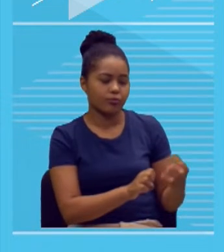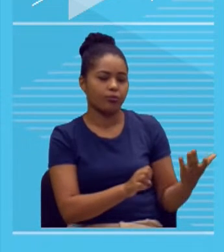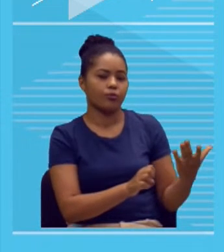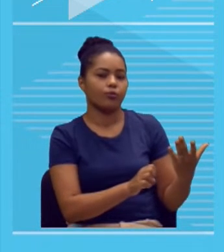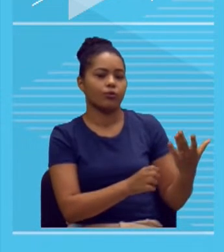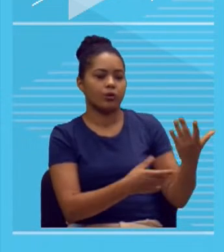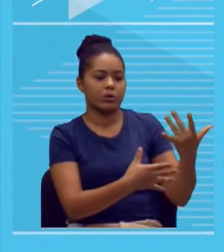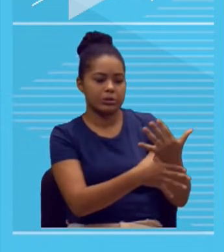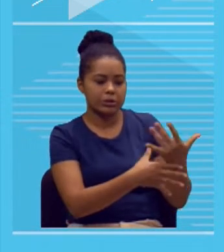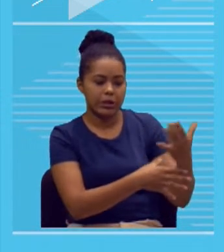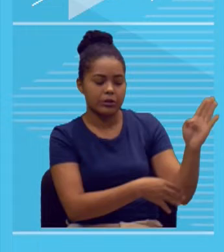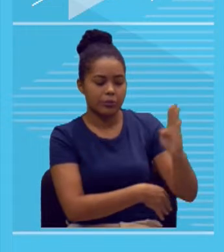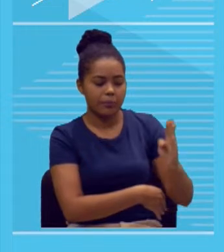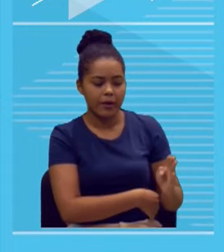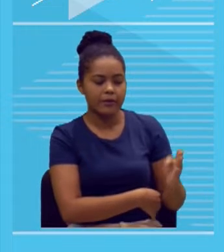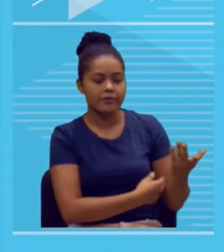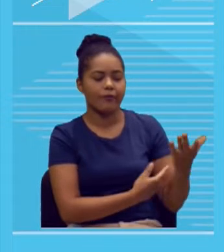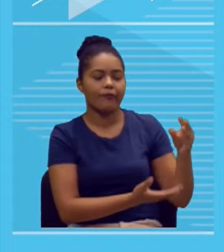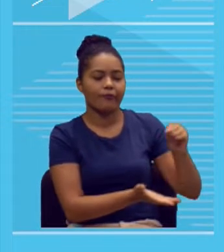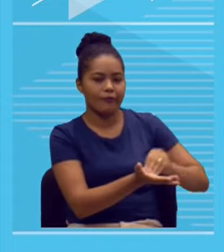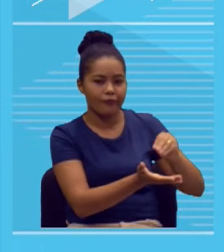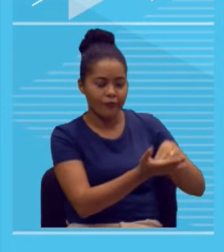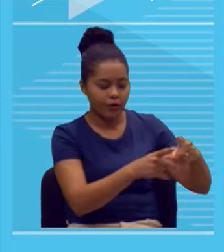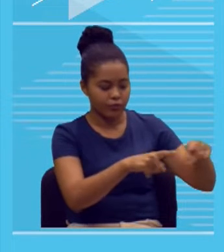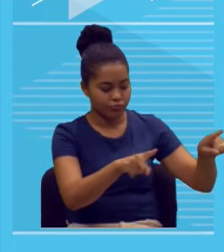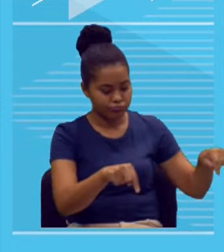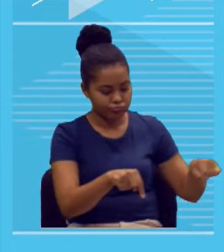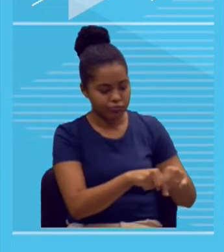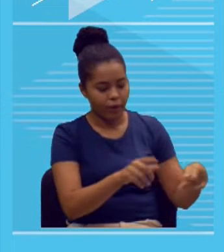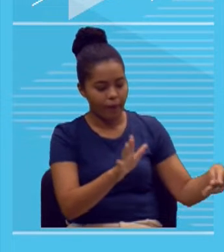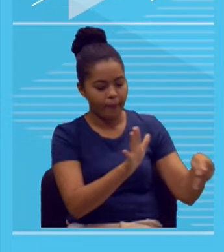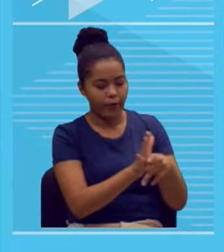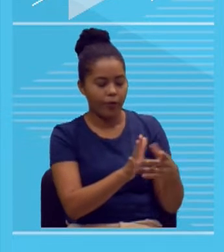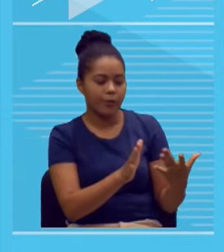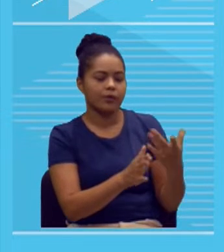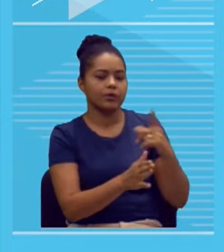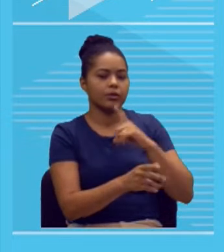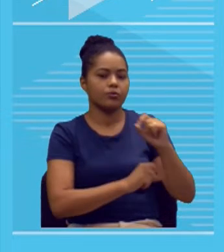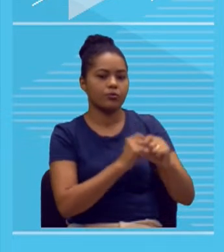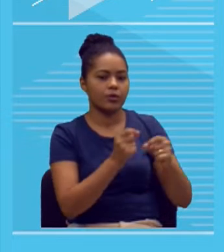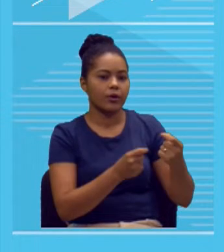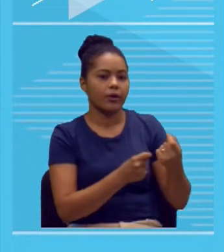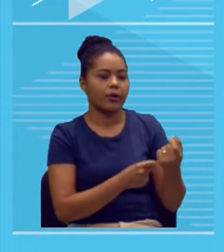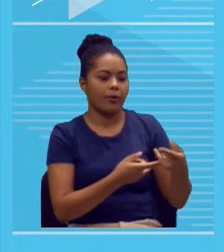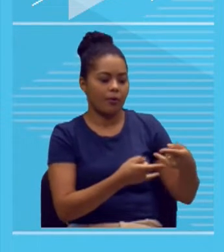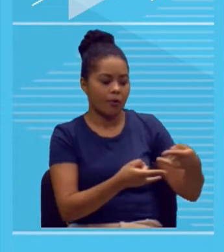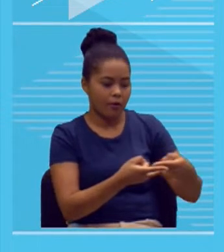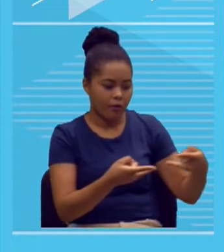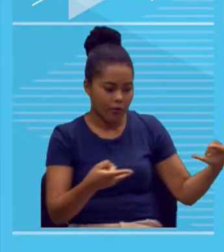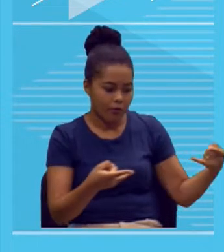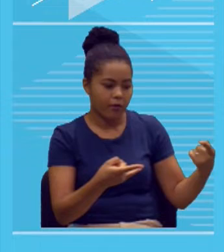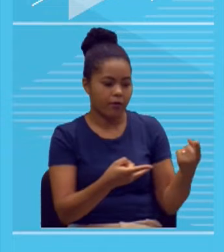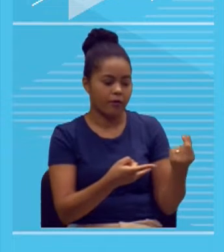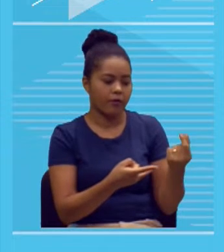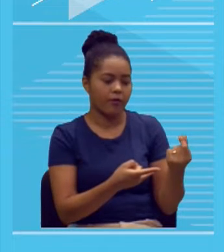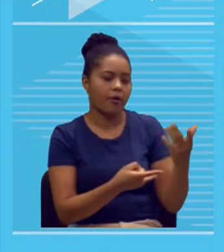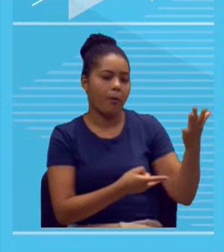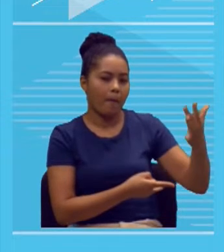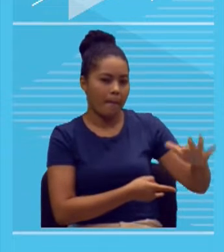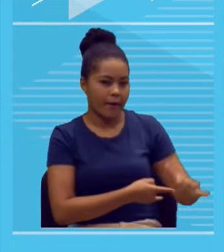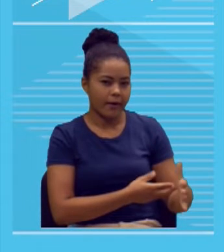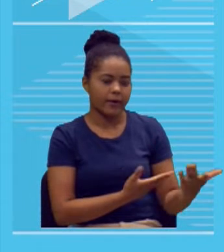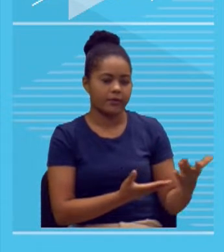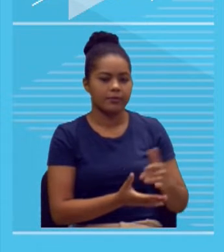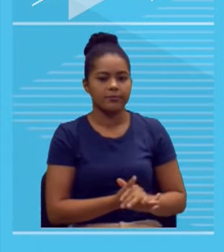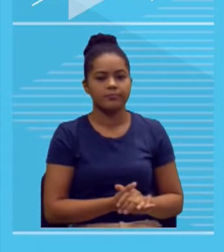brasileiras, para que se tenha salas de cinema com preços acessíveis à população. Seria algo assim, gente. Então, eu já estou falando aqui